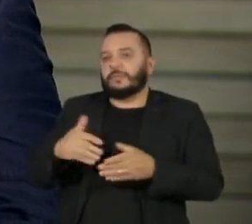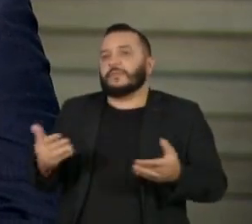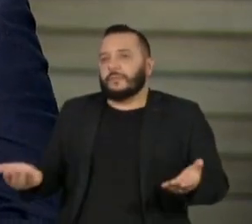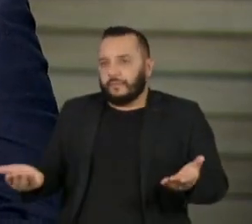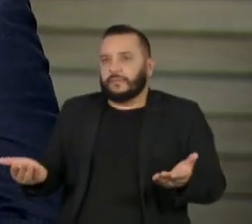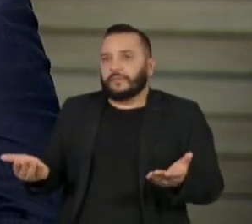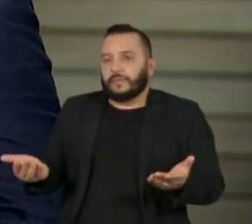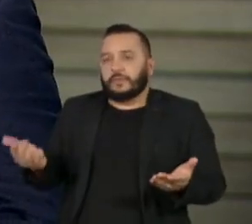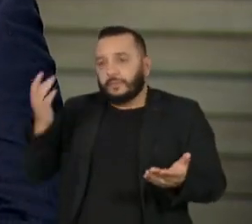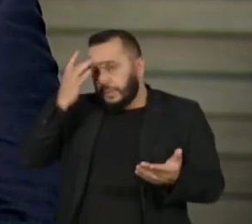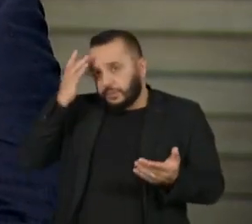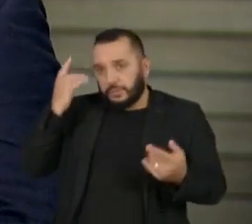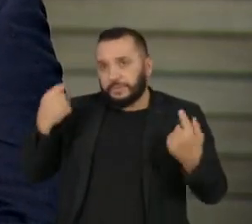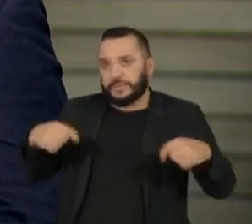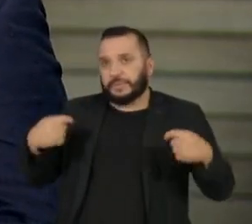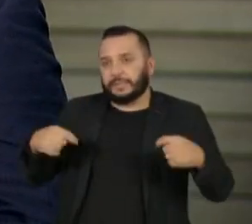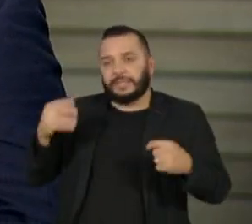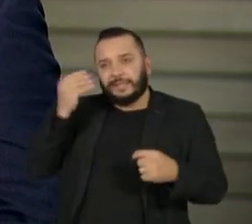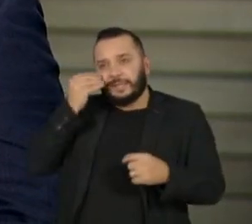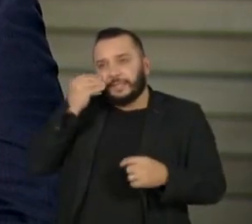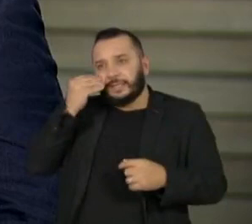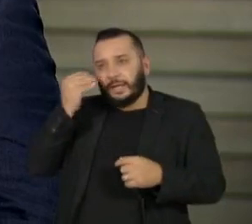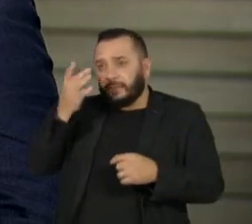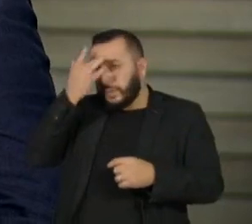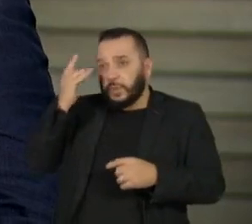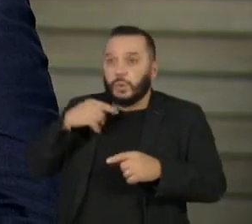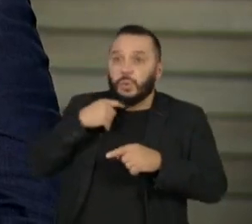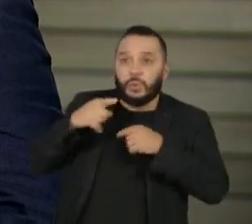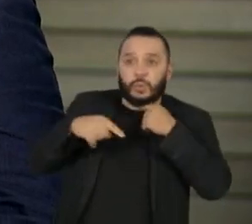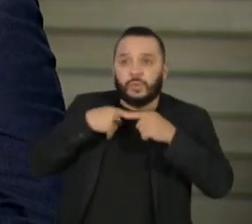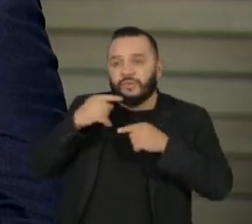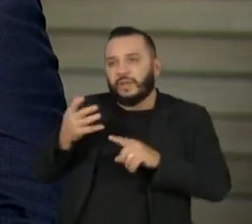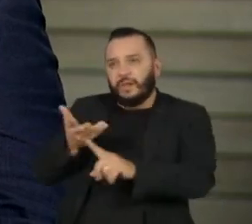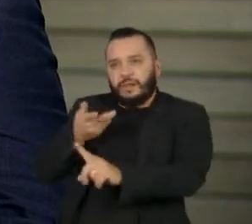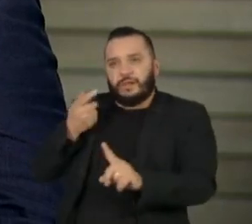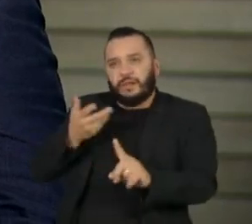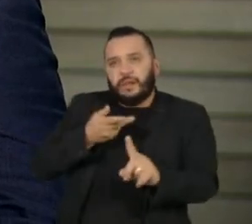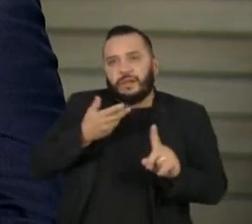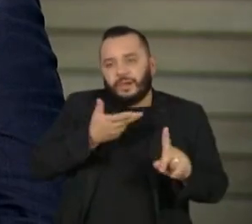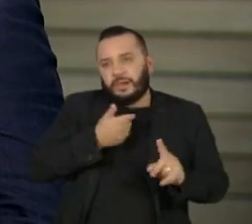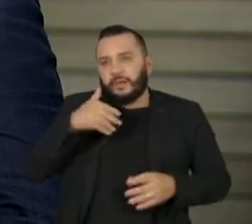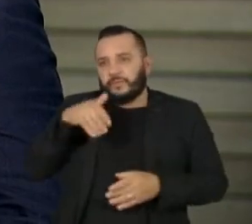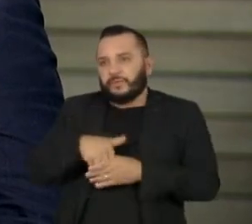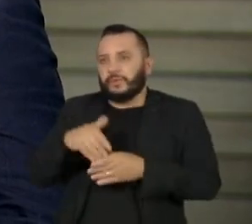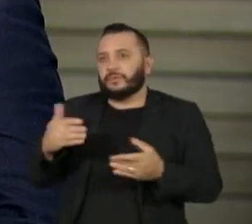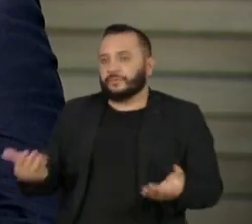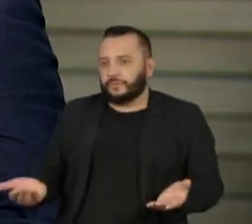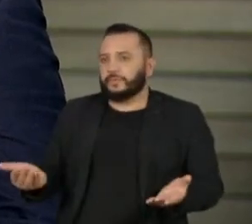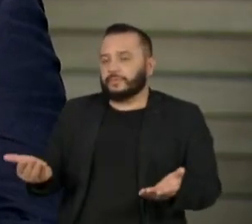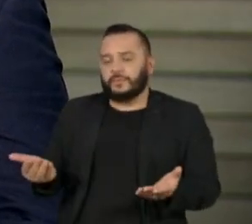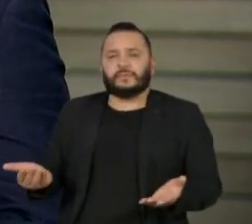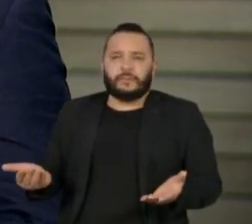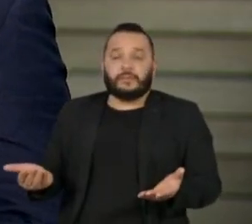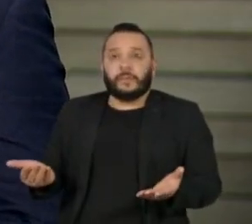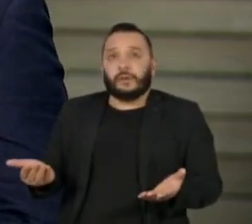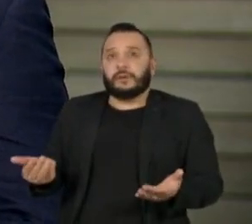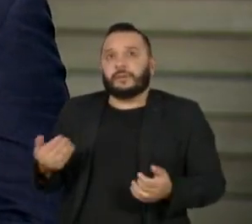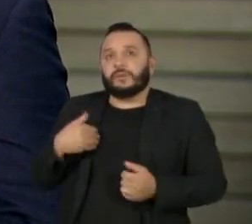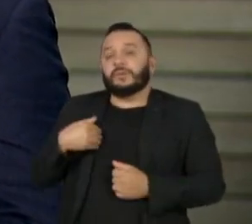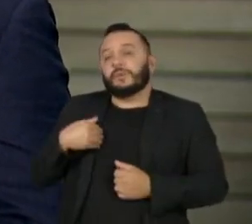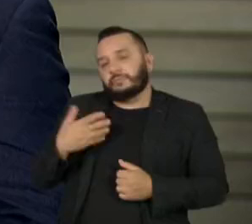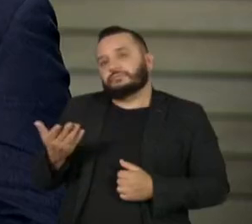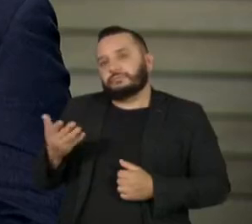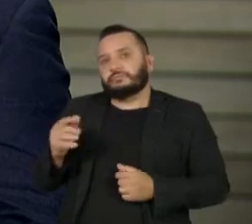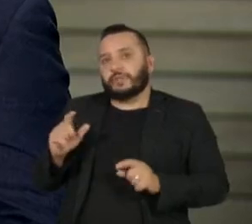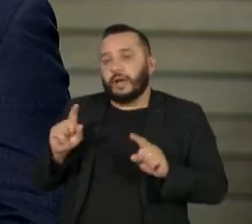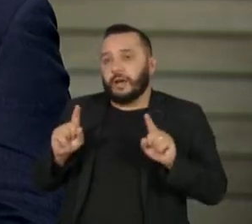ele precisa e tentar convencer um pouco os indecisos também. Então, é um dia a menos para o Bolsonaro e